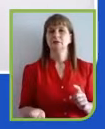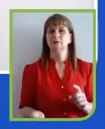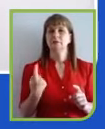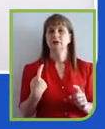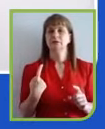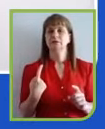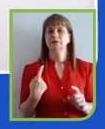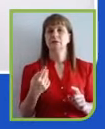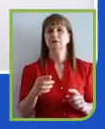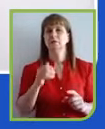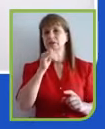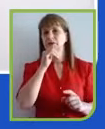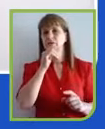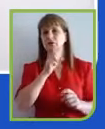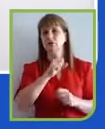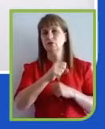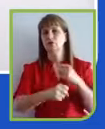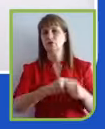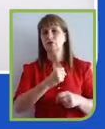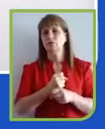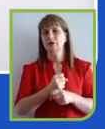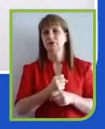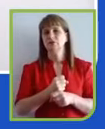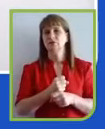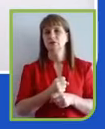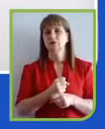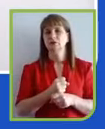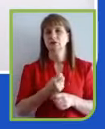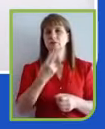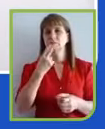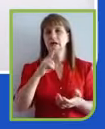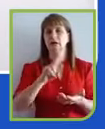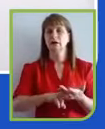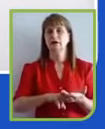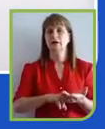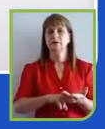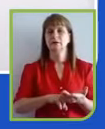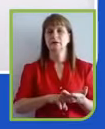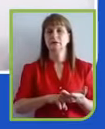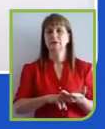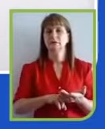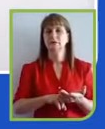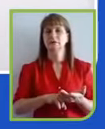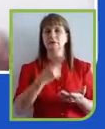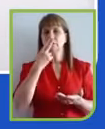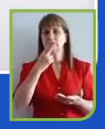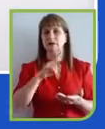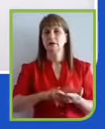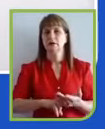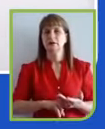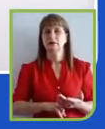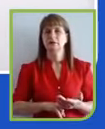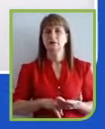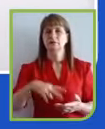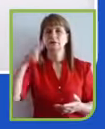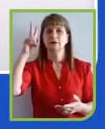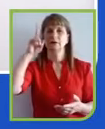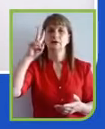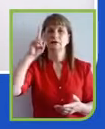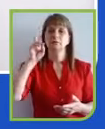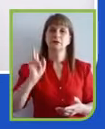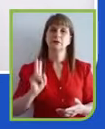o tal da carta do Larry Fink, essa carta vai ser lembrada por muito e muito tempo,